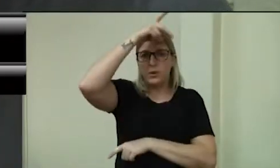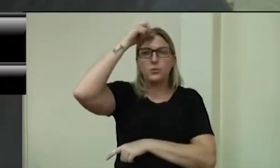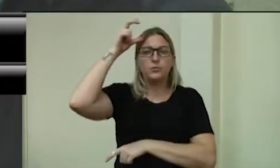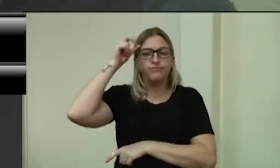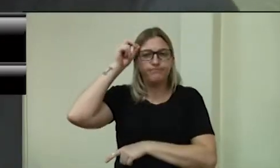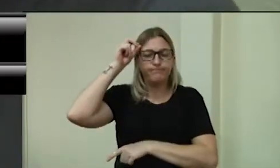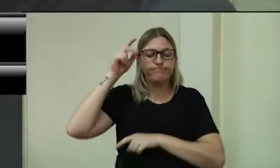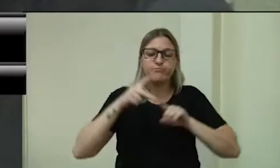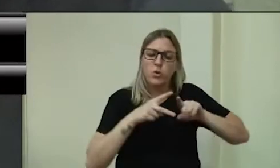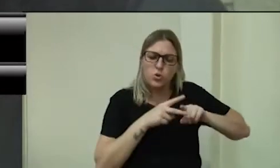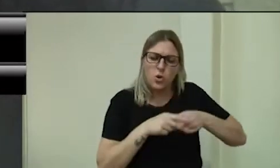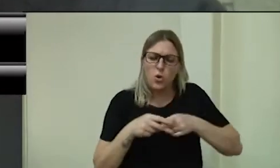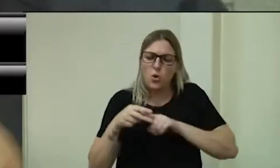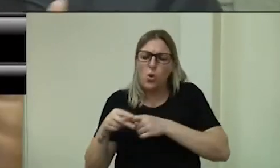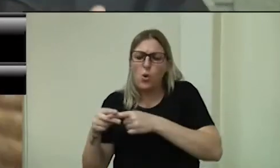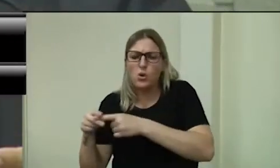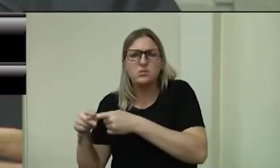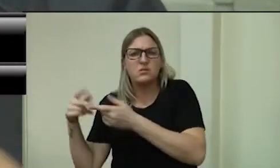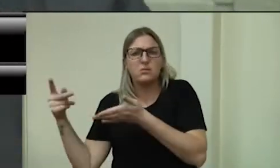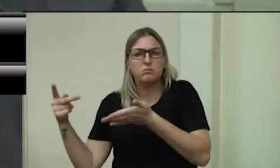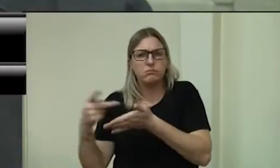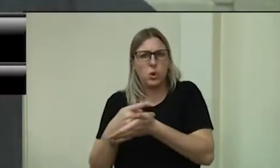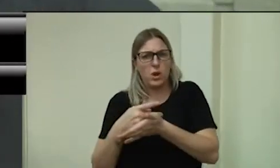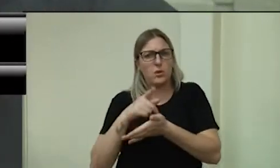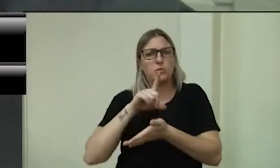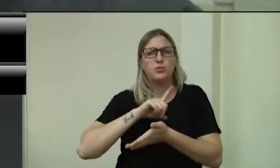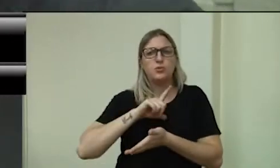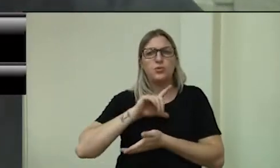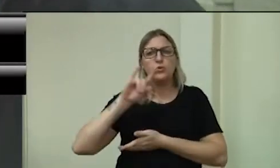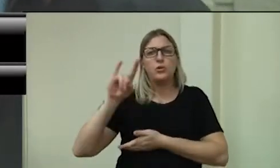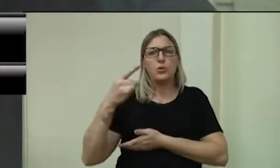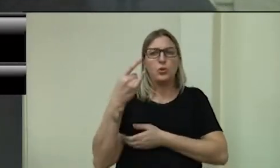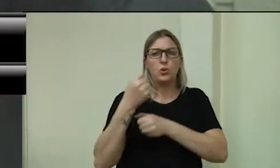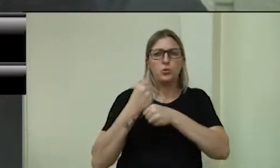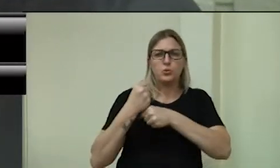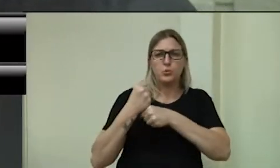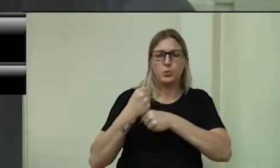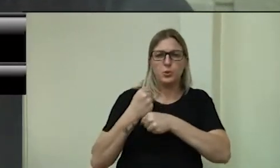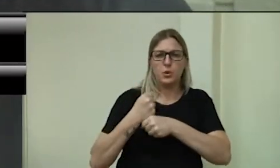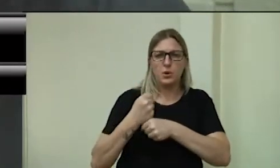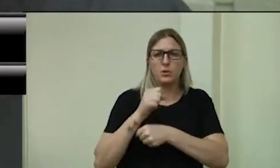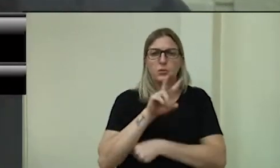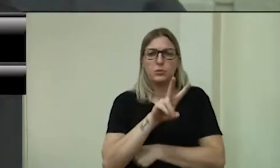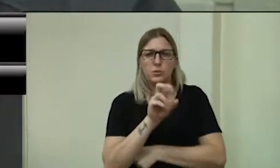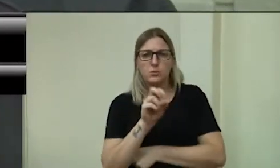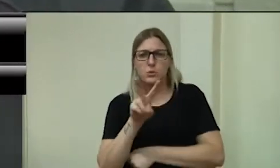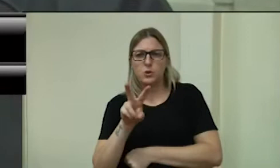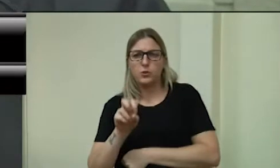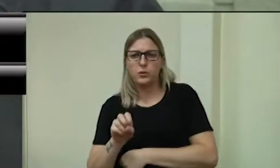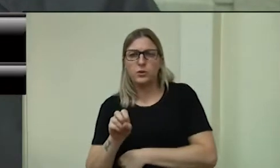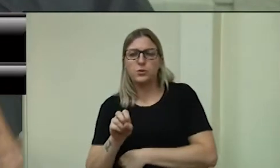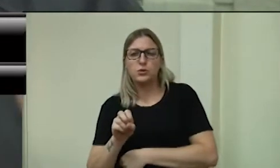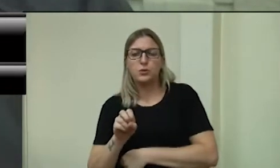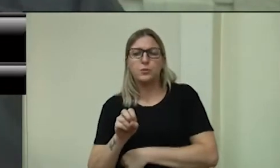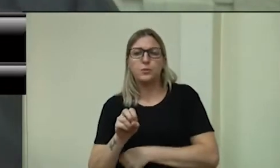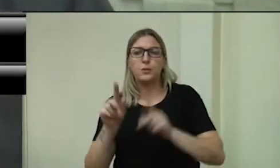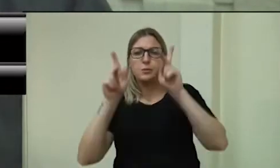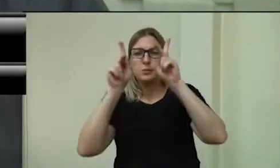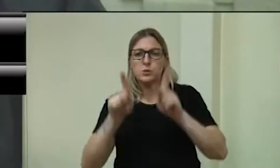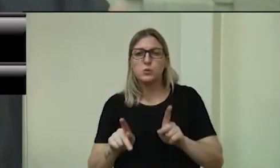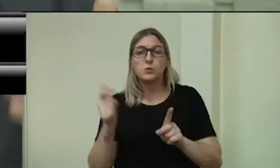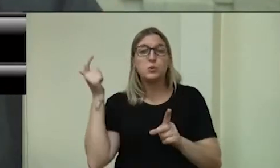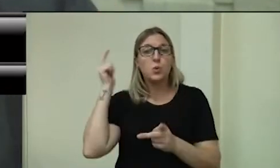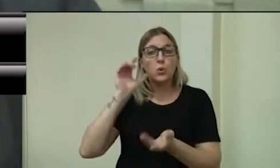ocorreram no último ano, no ano de 2020, para que o pessoal consiga